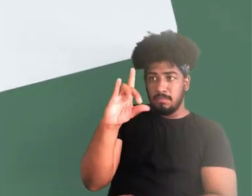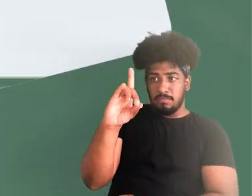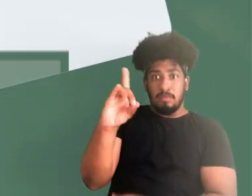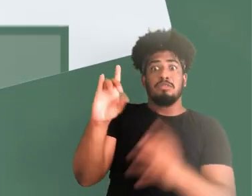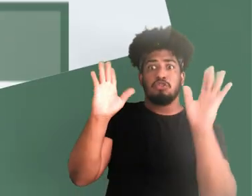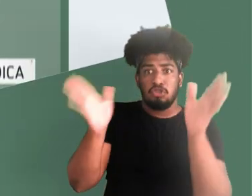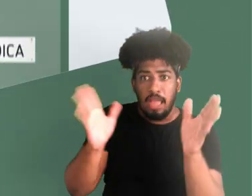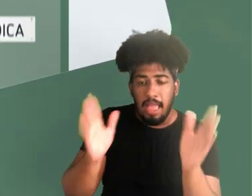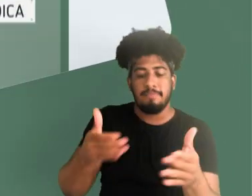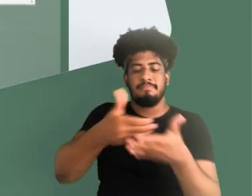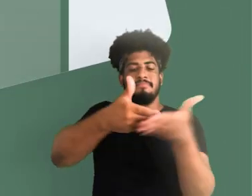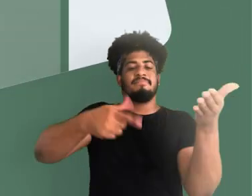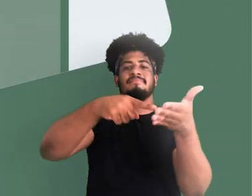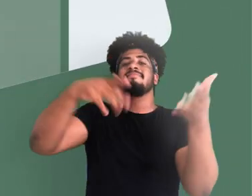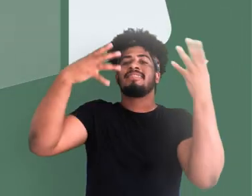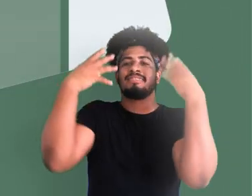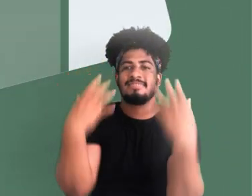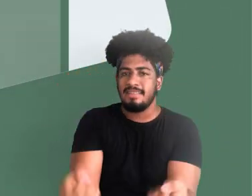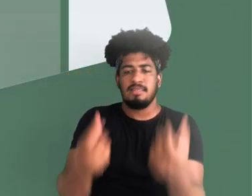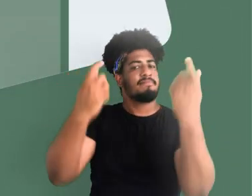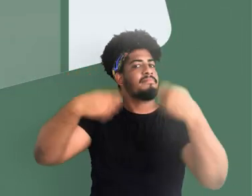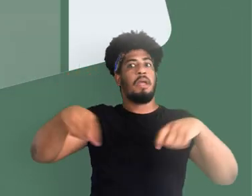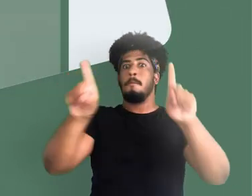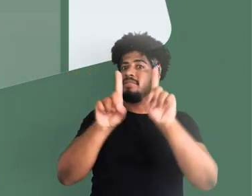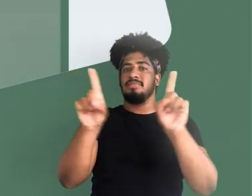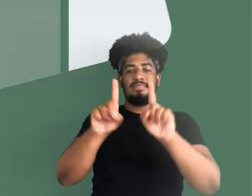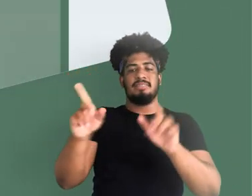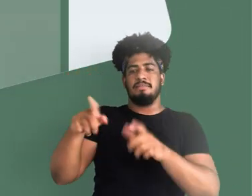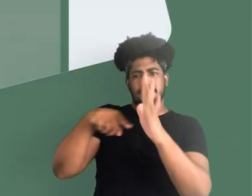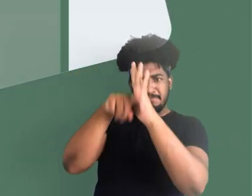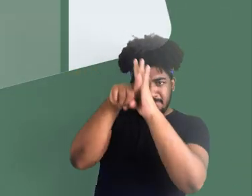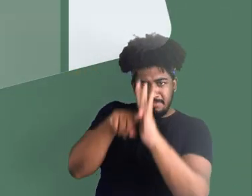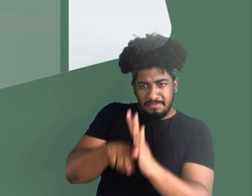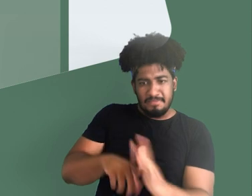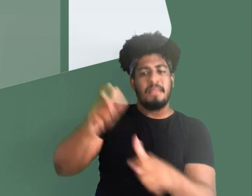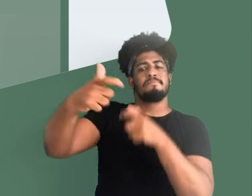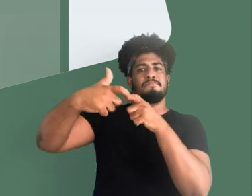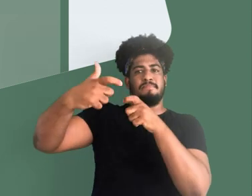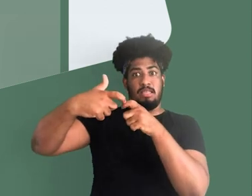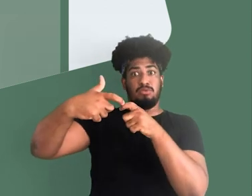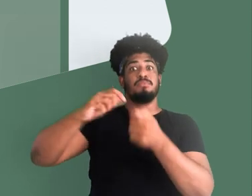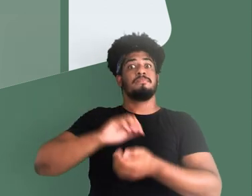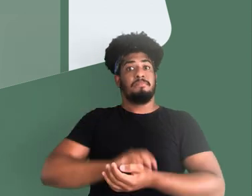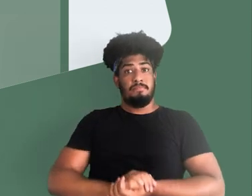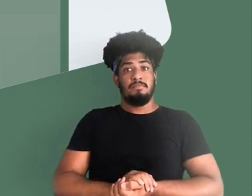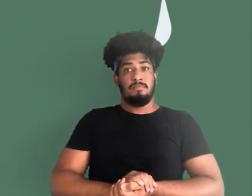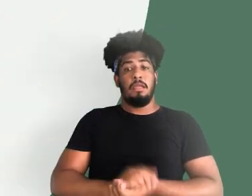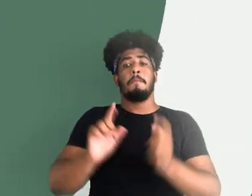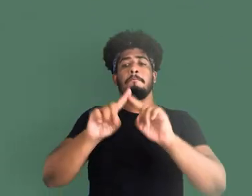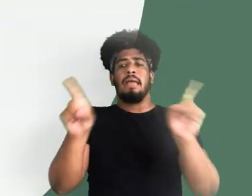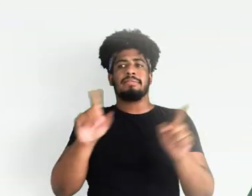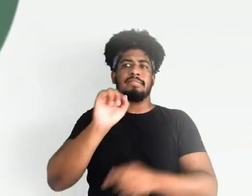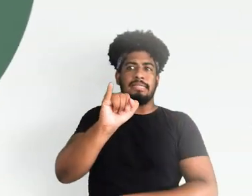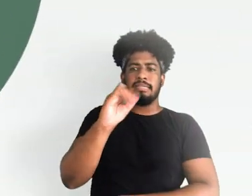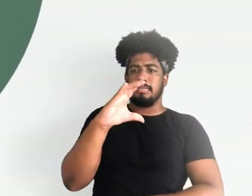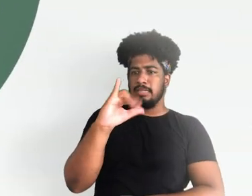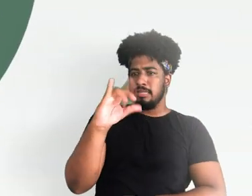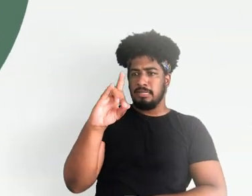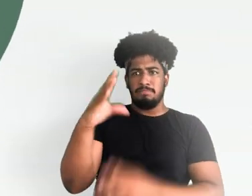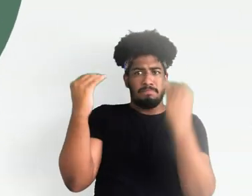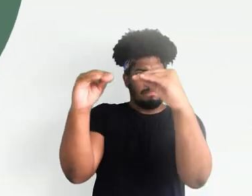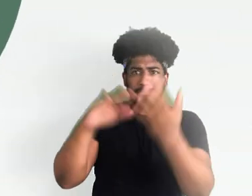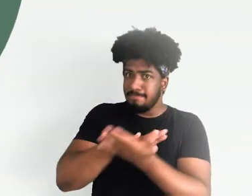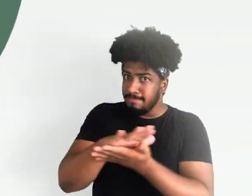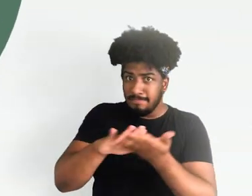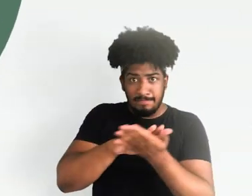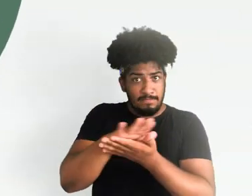preenchido, o atestado será homologado sem que seja necessária a realização de uma perícia médica. Se o